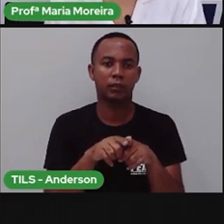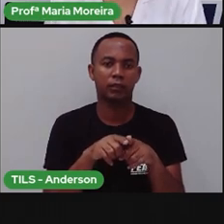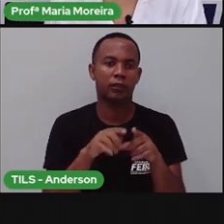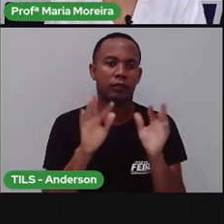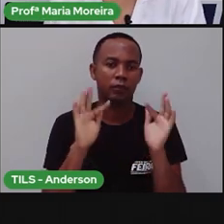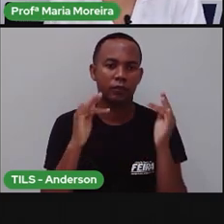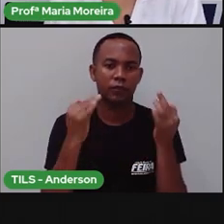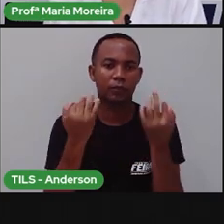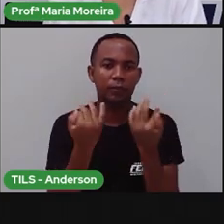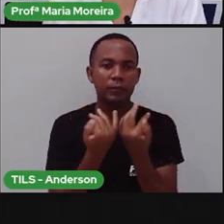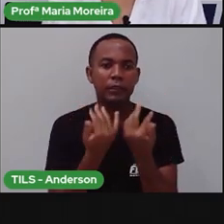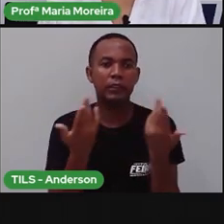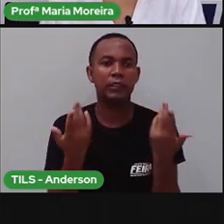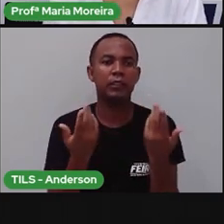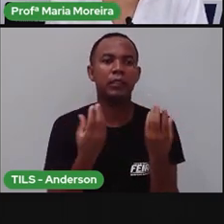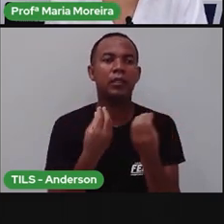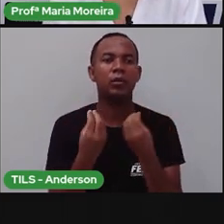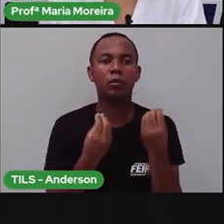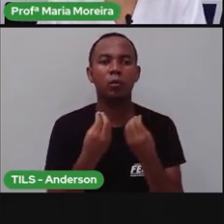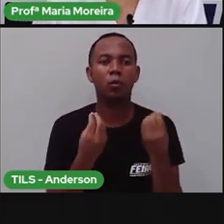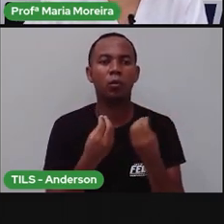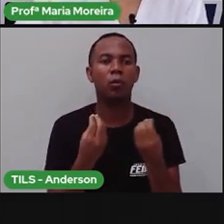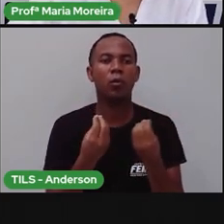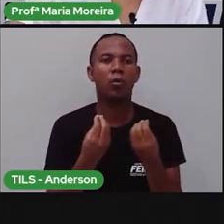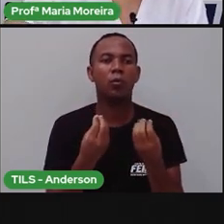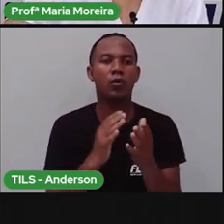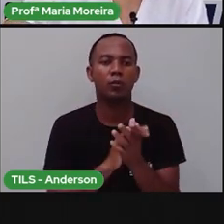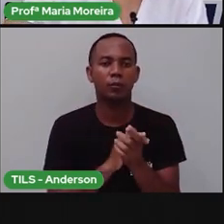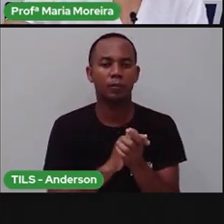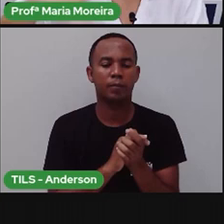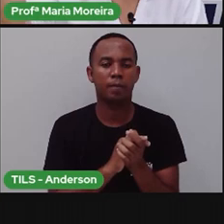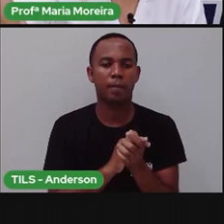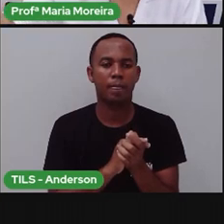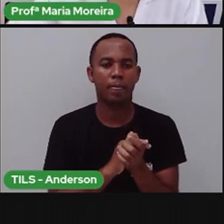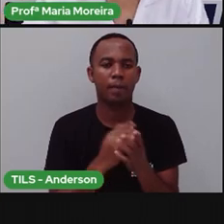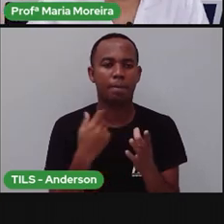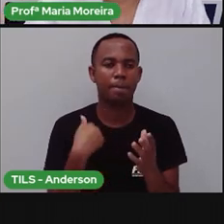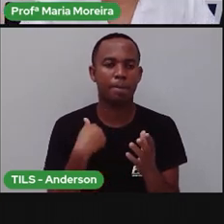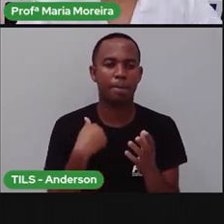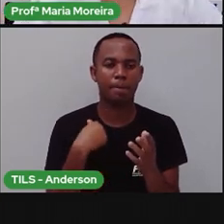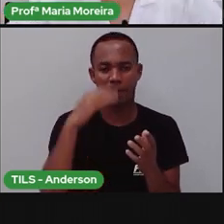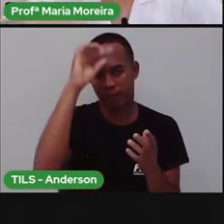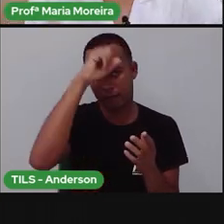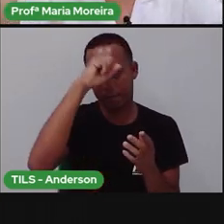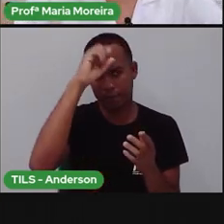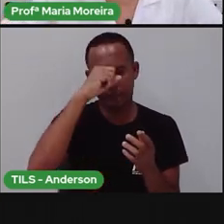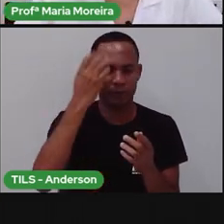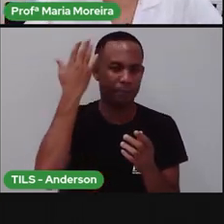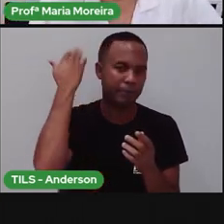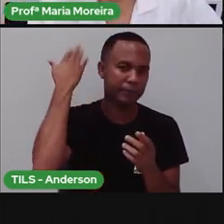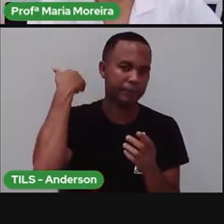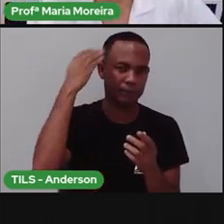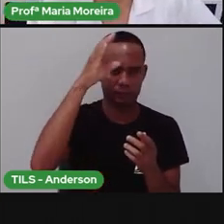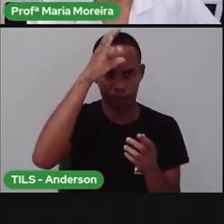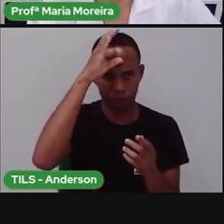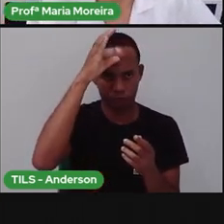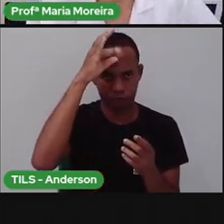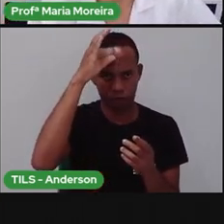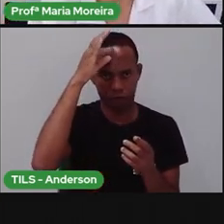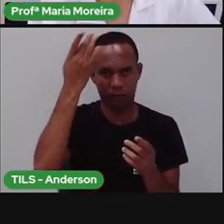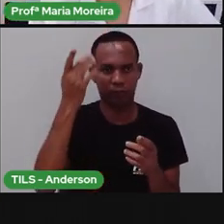é memória, né? Eu tenho receitas que eu aprendi com as minhas tias, que aprenderam provavelmente com